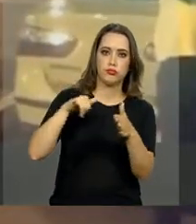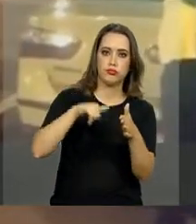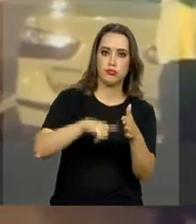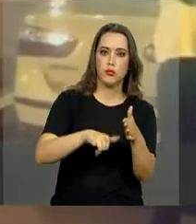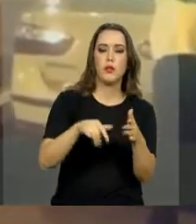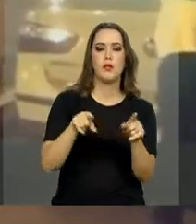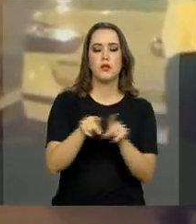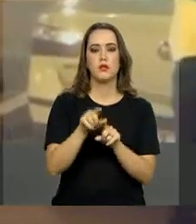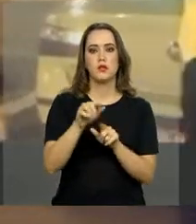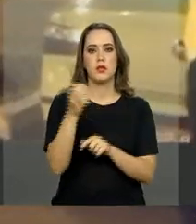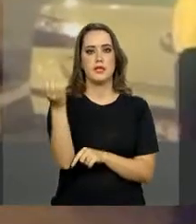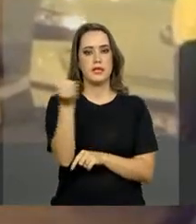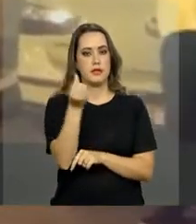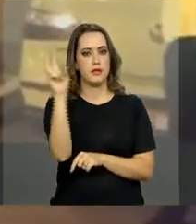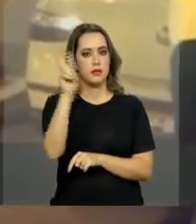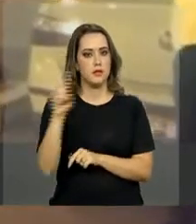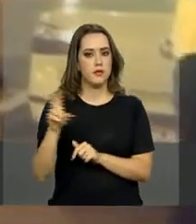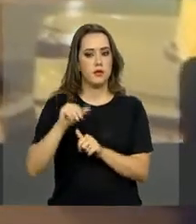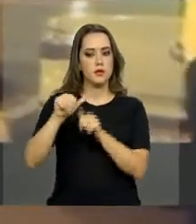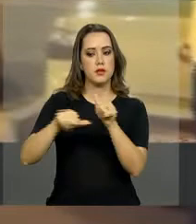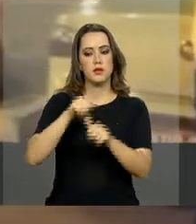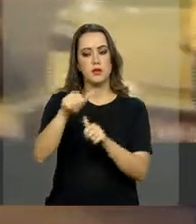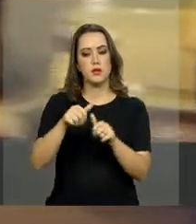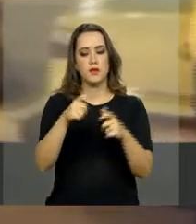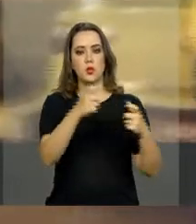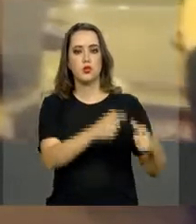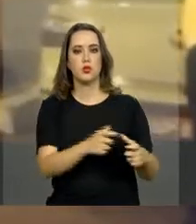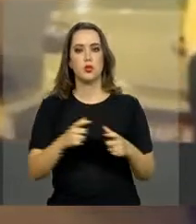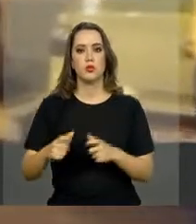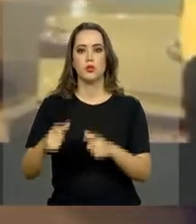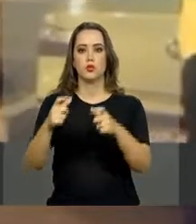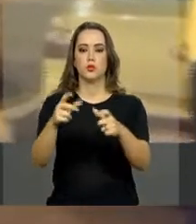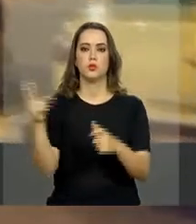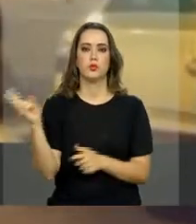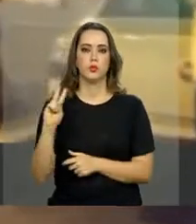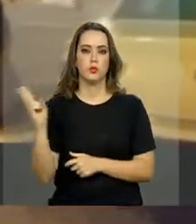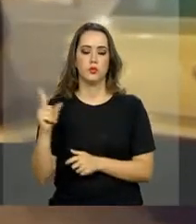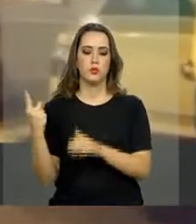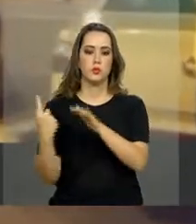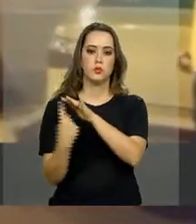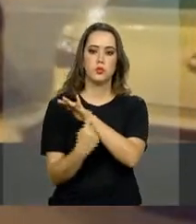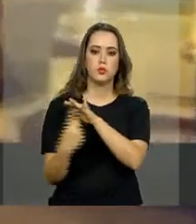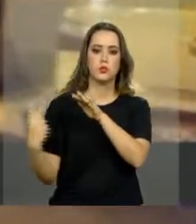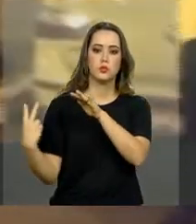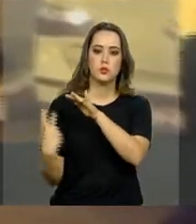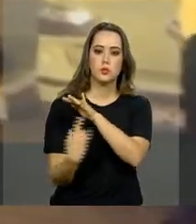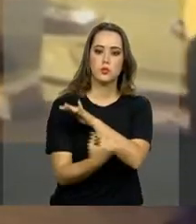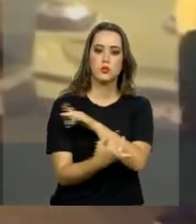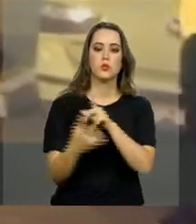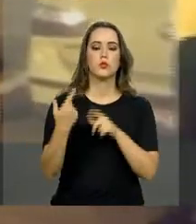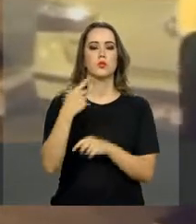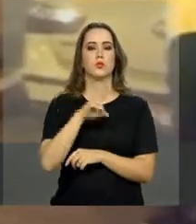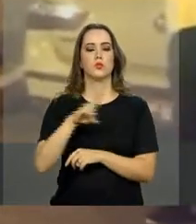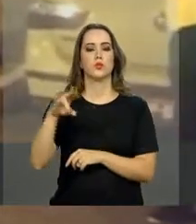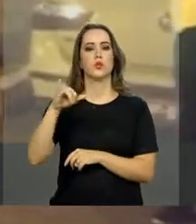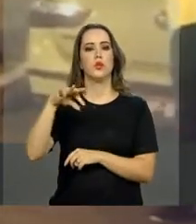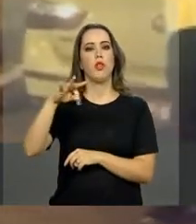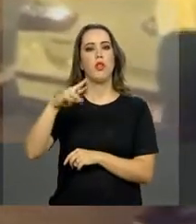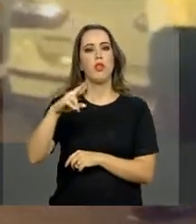processo de transferência de imigrantes venezuelanos de Roraima para outros estados, chamado de